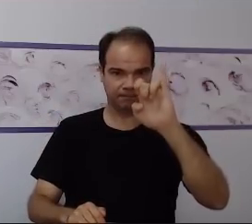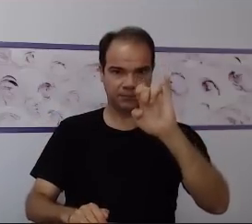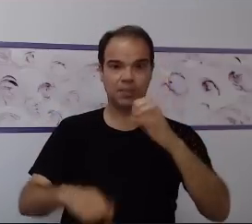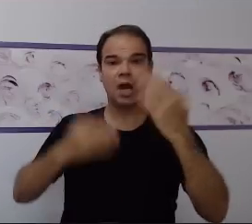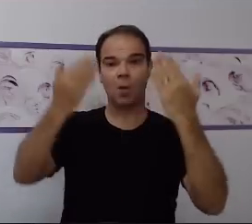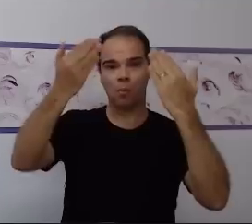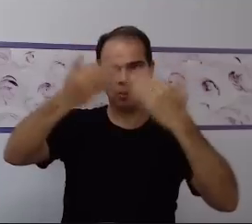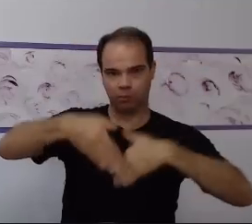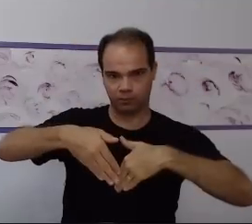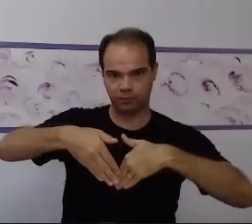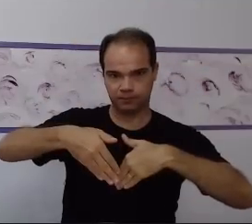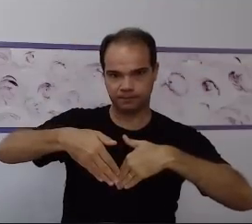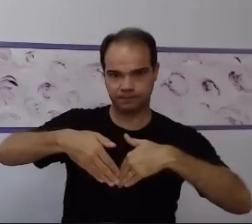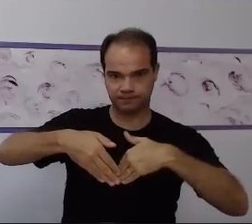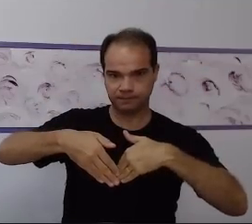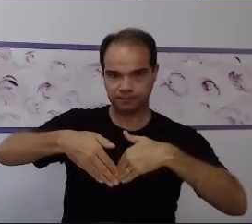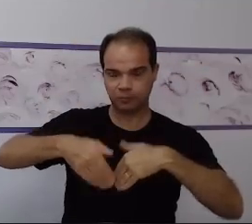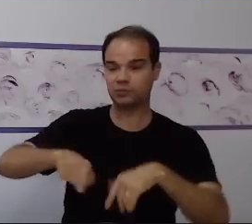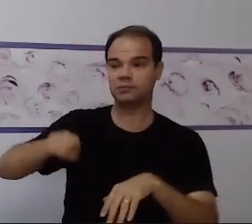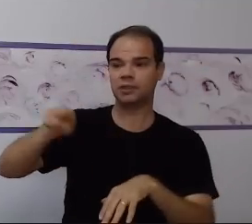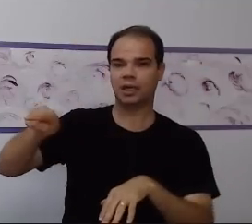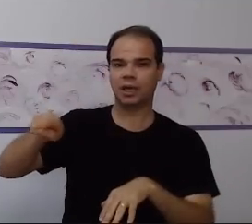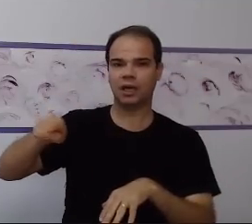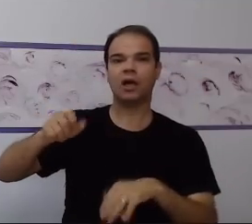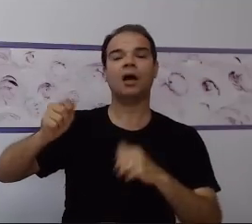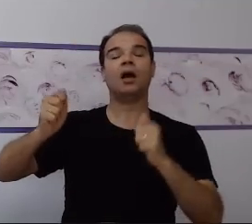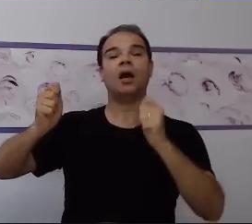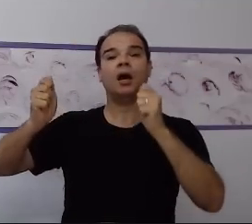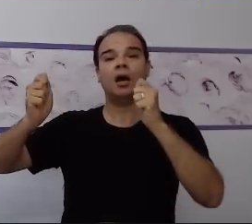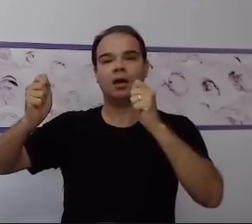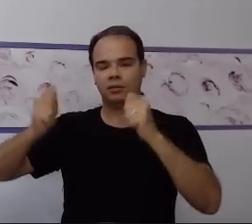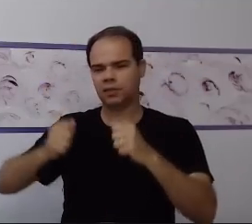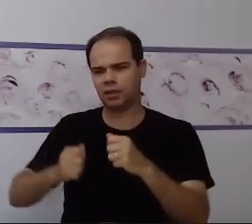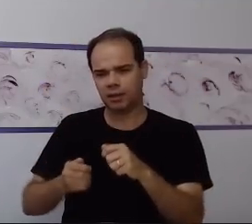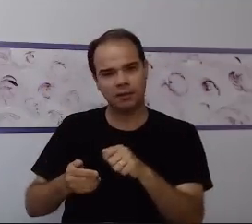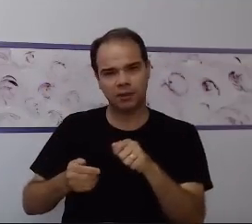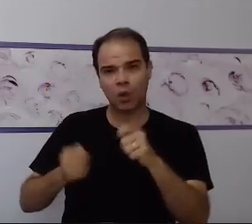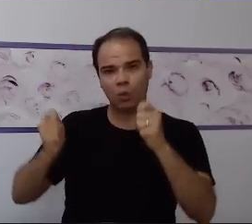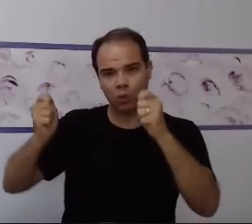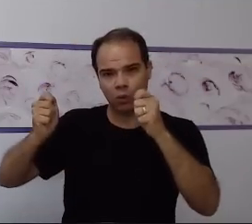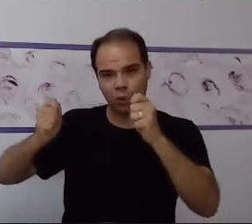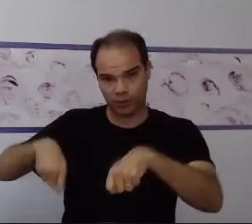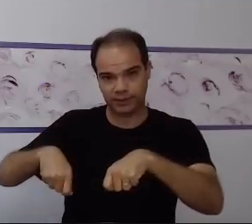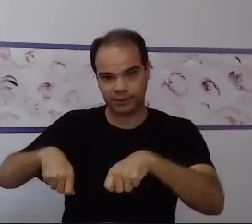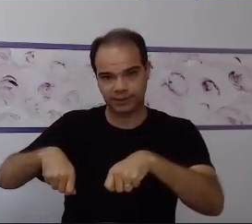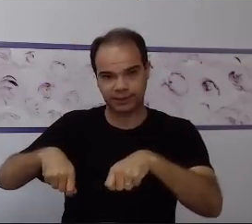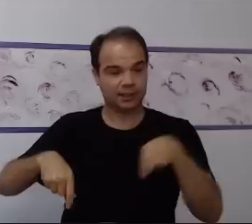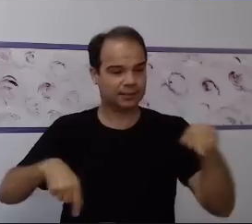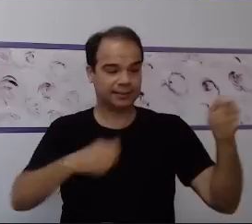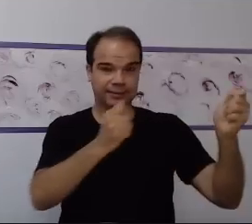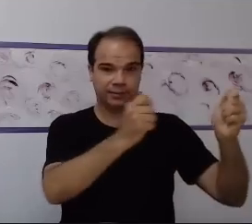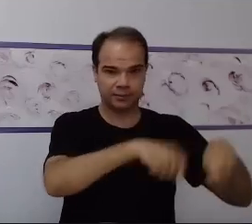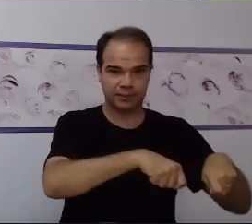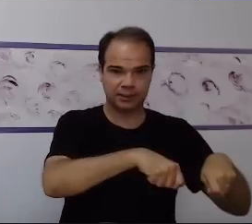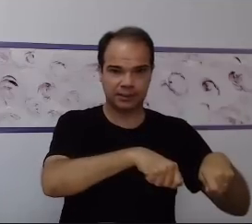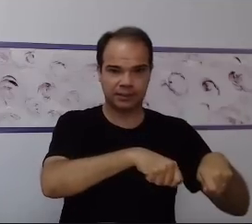individualizada e ele contemplou todas as metas e objetivos dessa situação, por que reter?